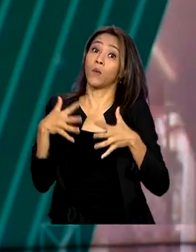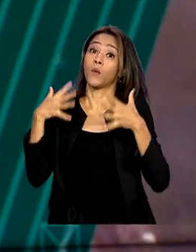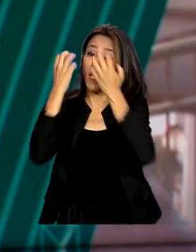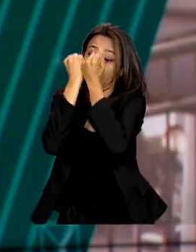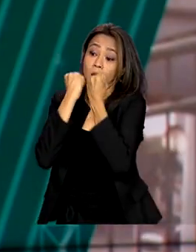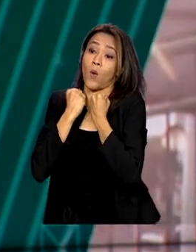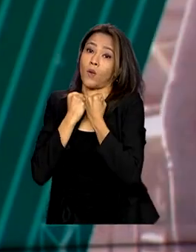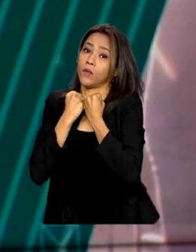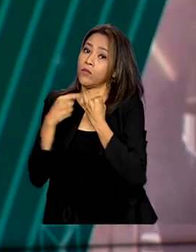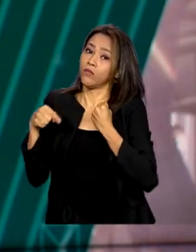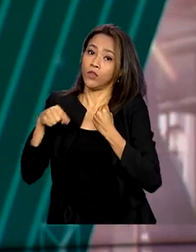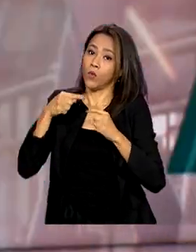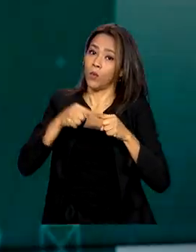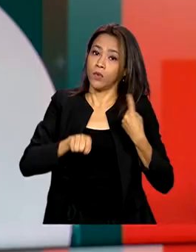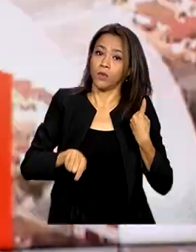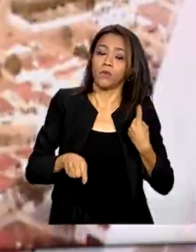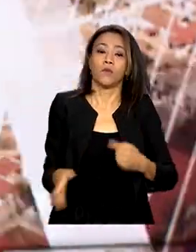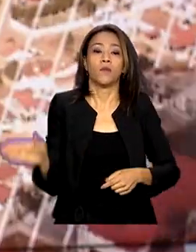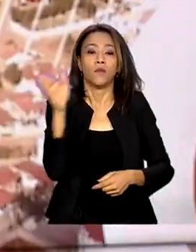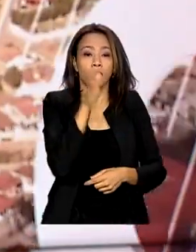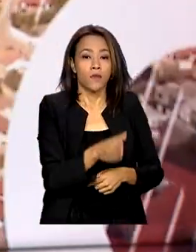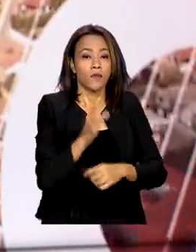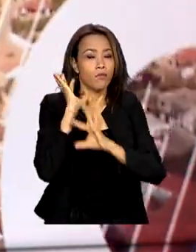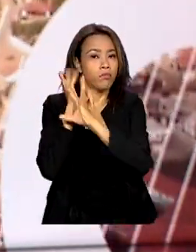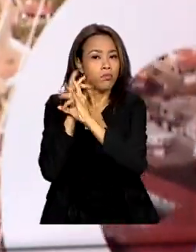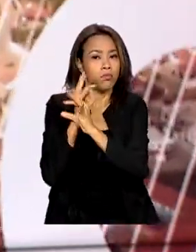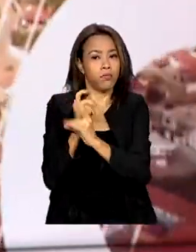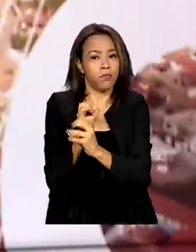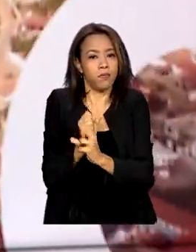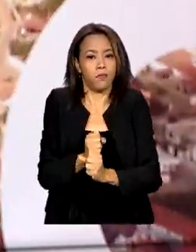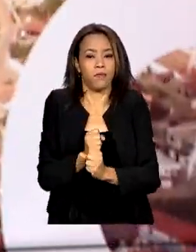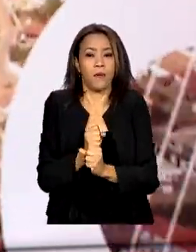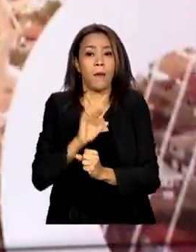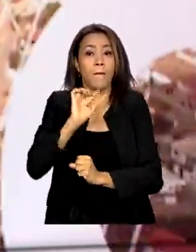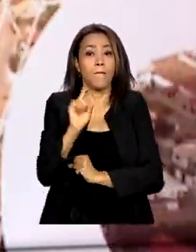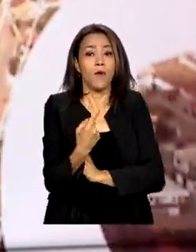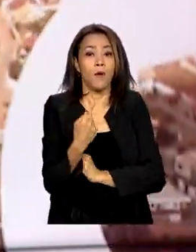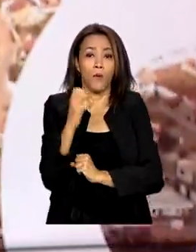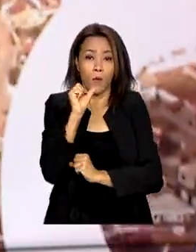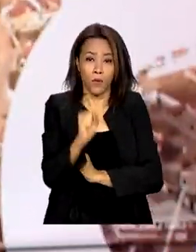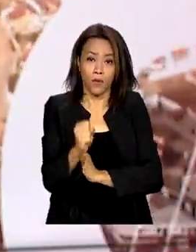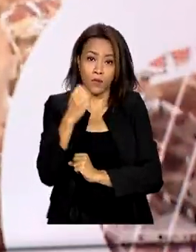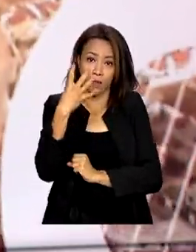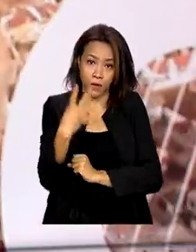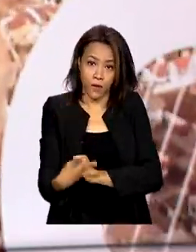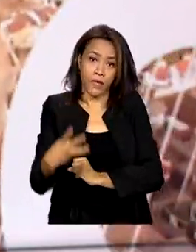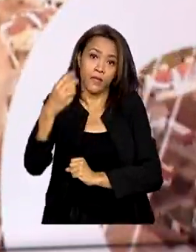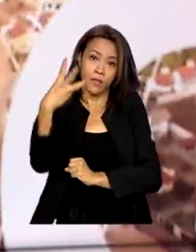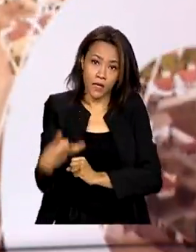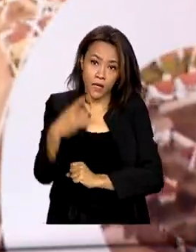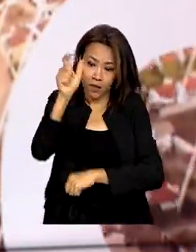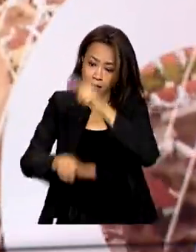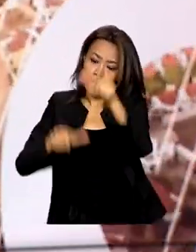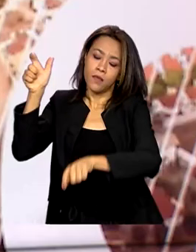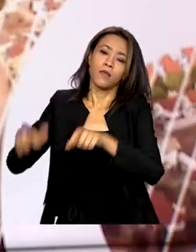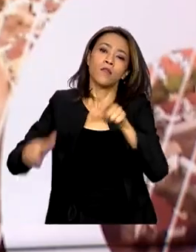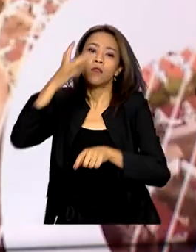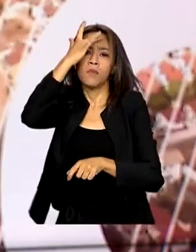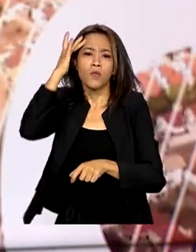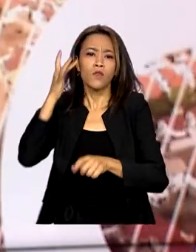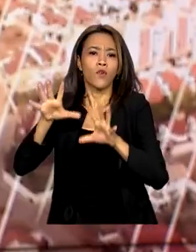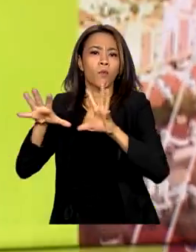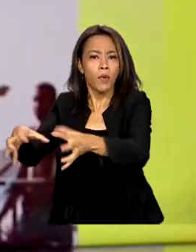E de acordo com o último balanço, ao todo, 1.843 pessoas foram detidas pela polícia militar e